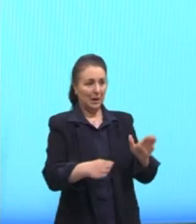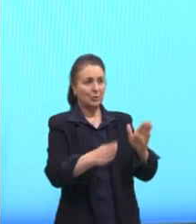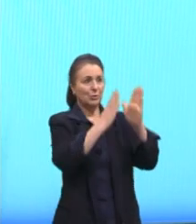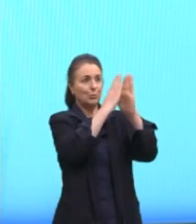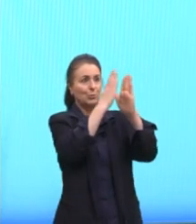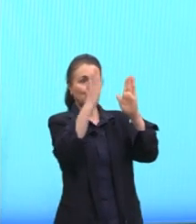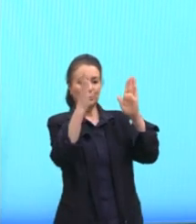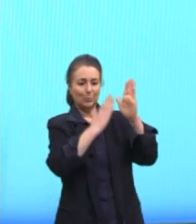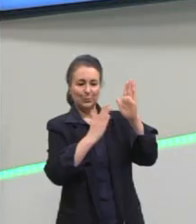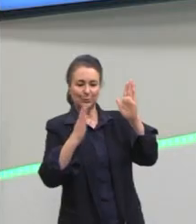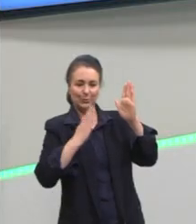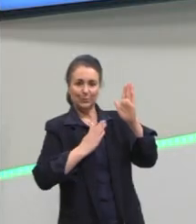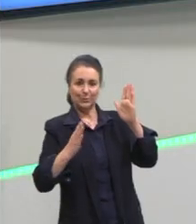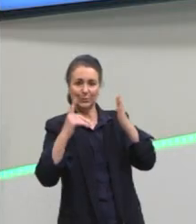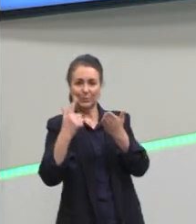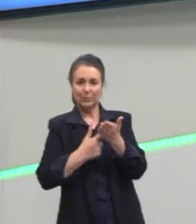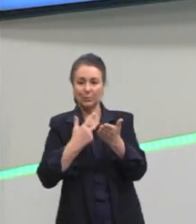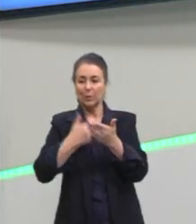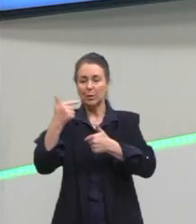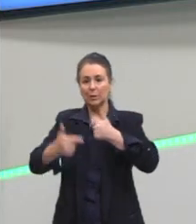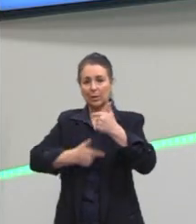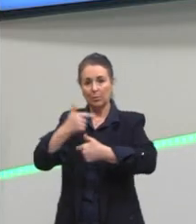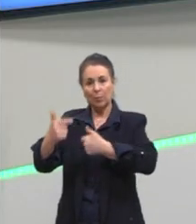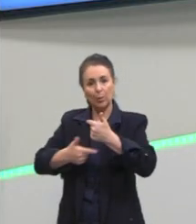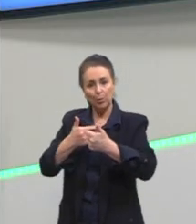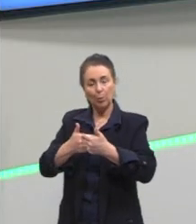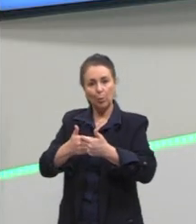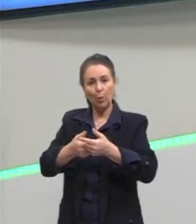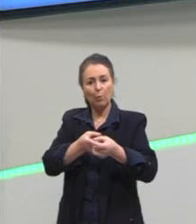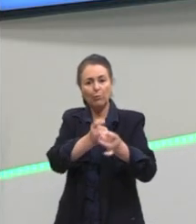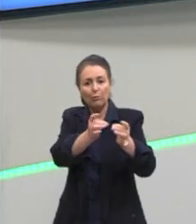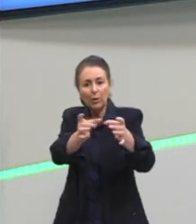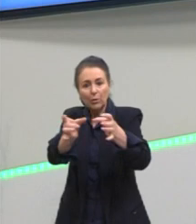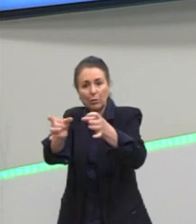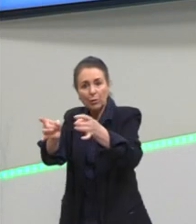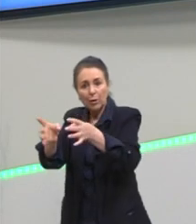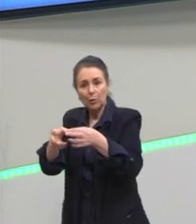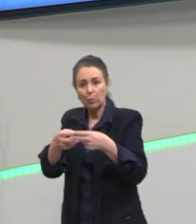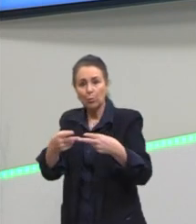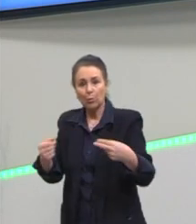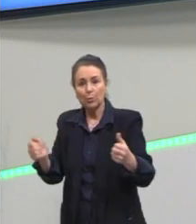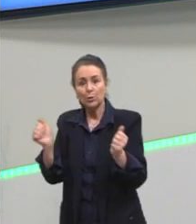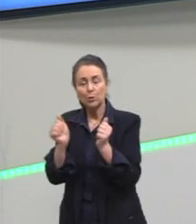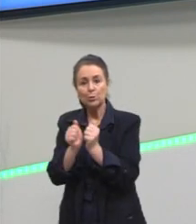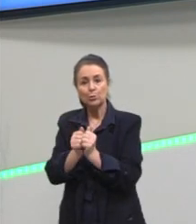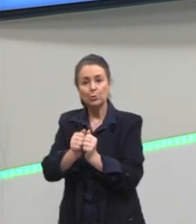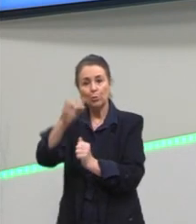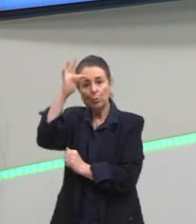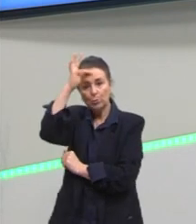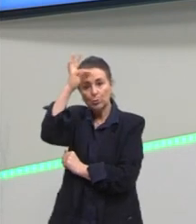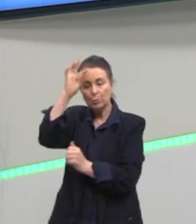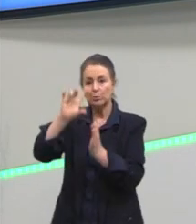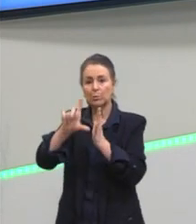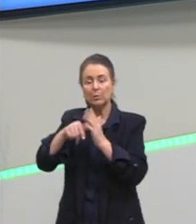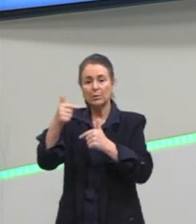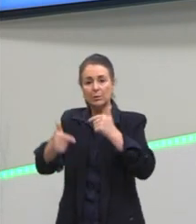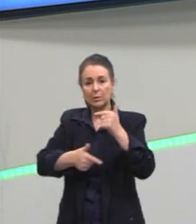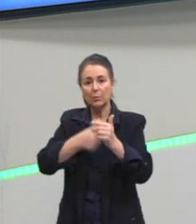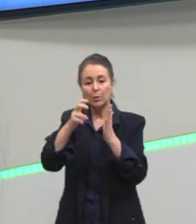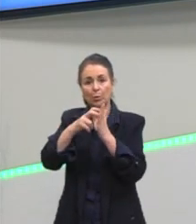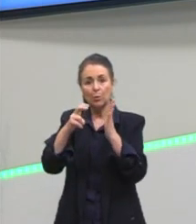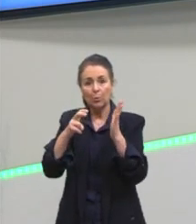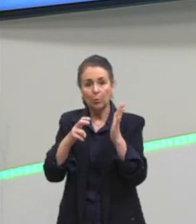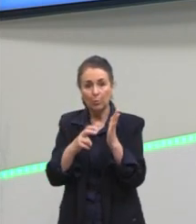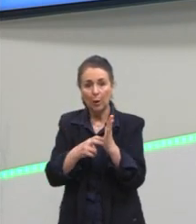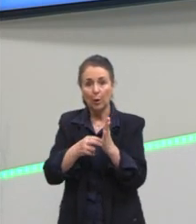E ele foi um cara que trabalhou como balconista no armazém do tio, depois ele trabalhou no Banco Nacional do